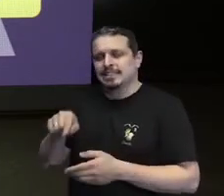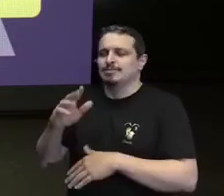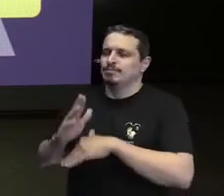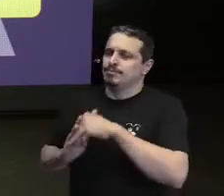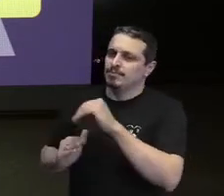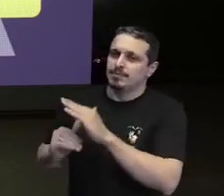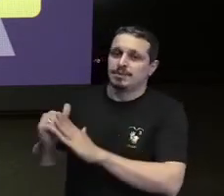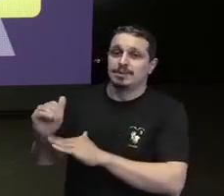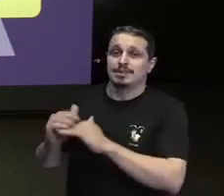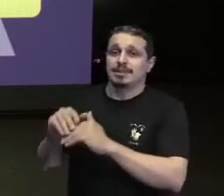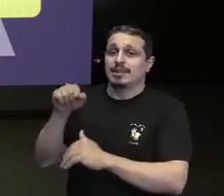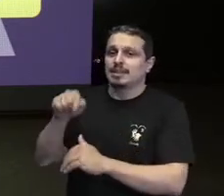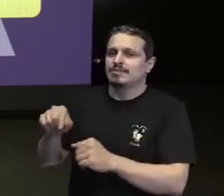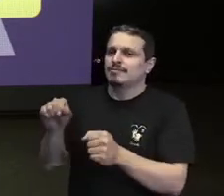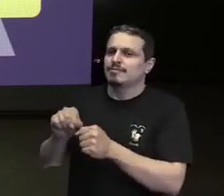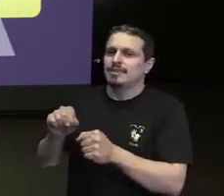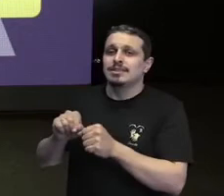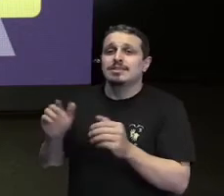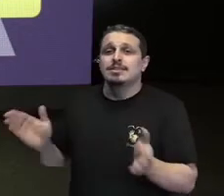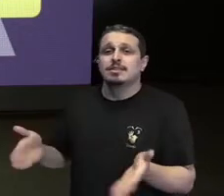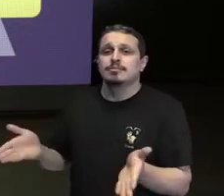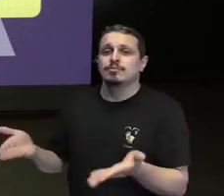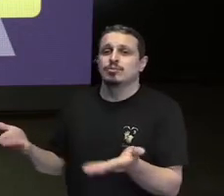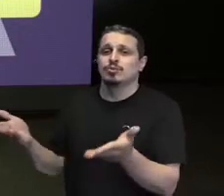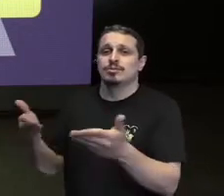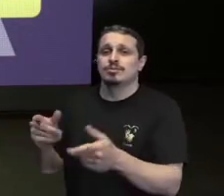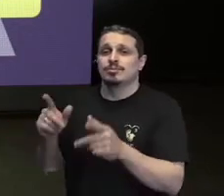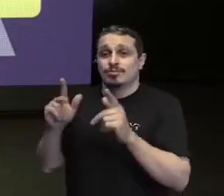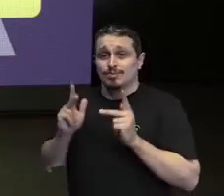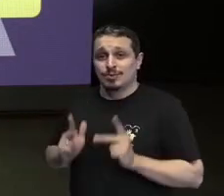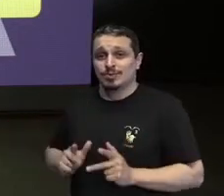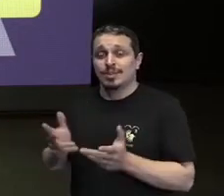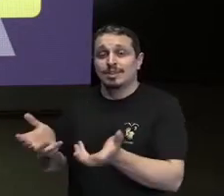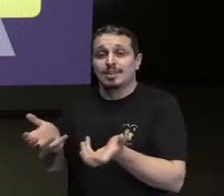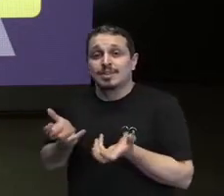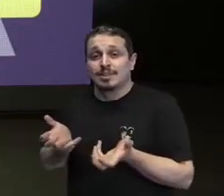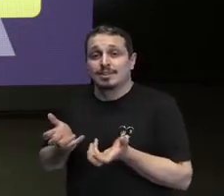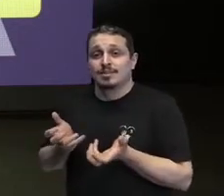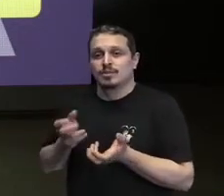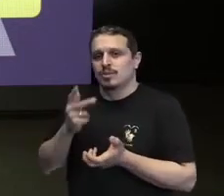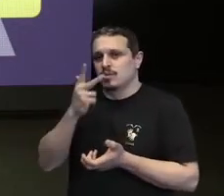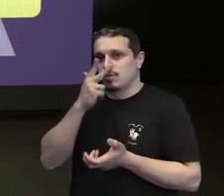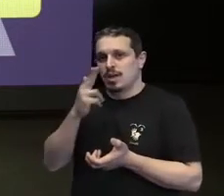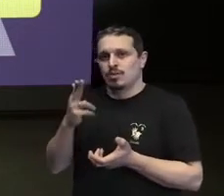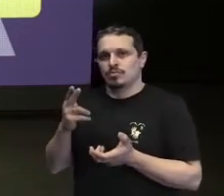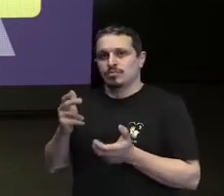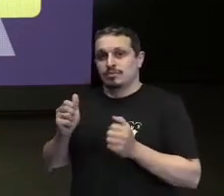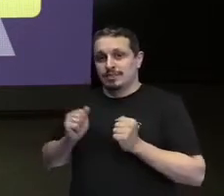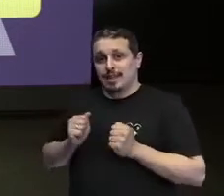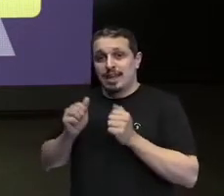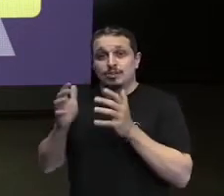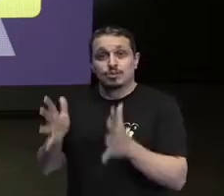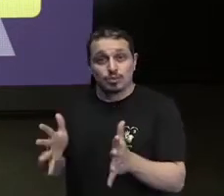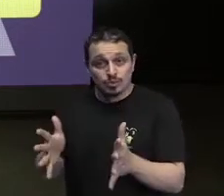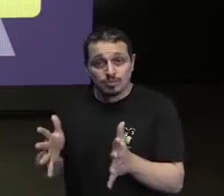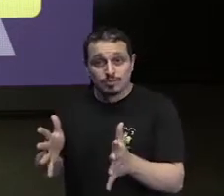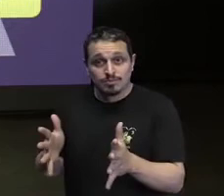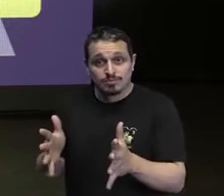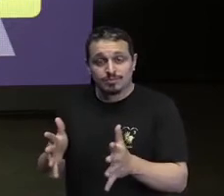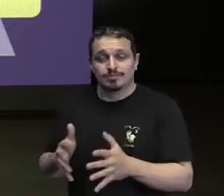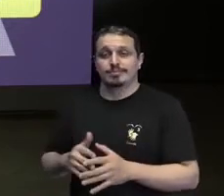intencionalidade. É fundamental que as empresas entendam que existem os vieses inconscientes, então a gente tem